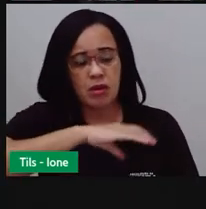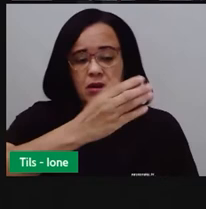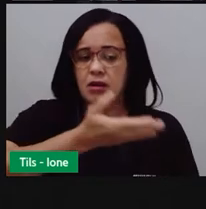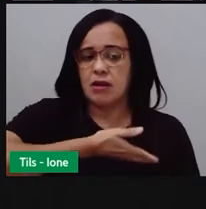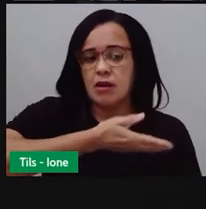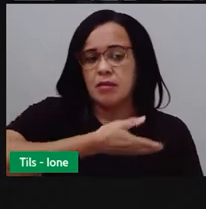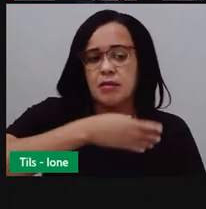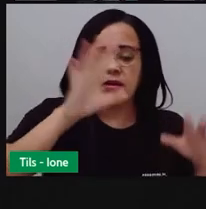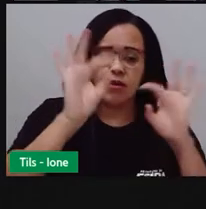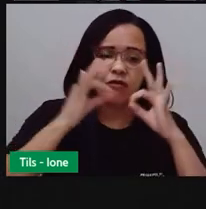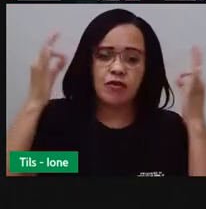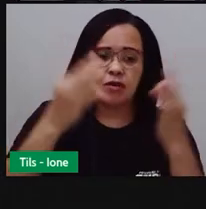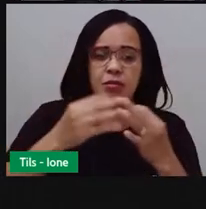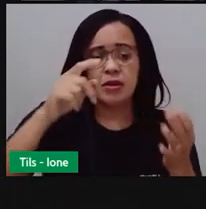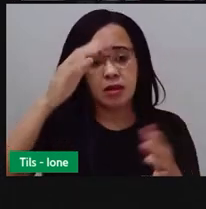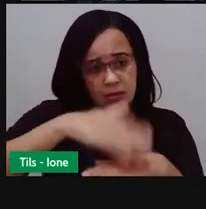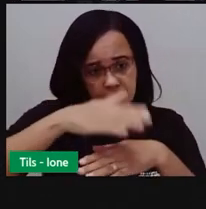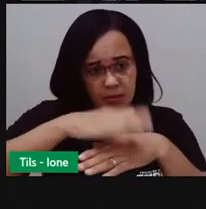algum familiar.